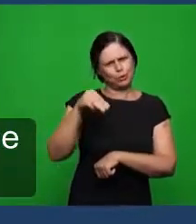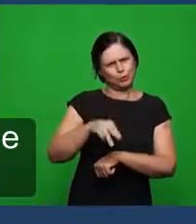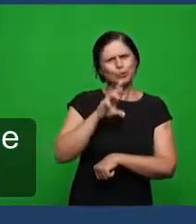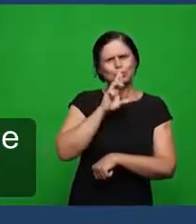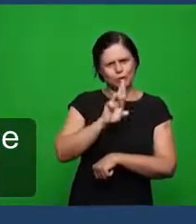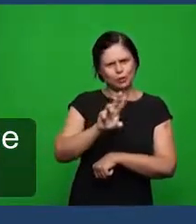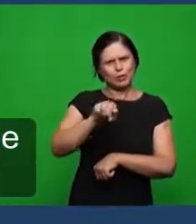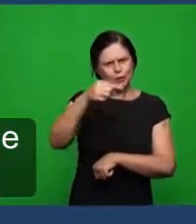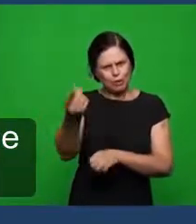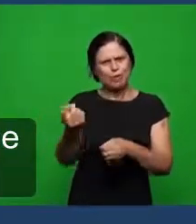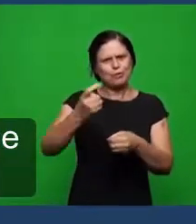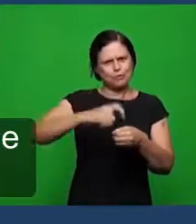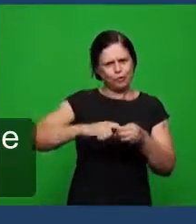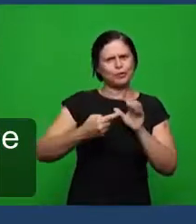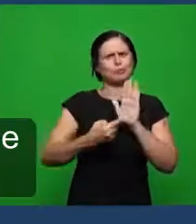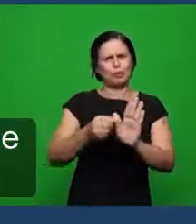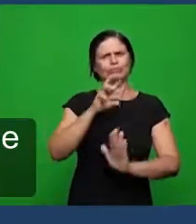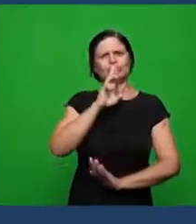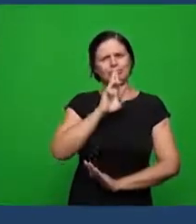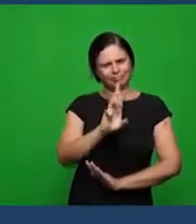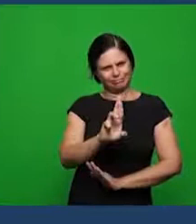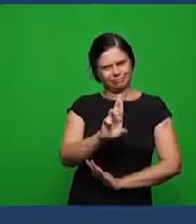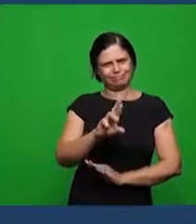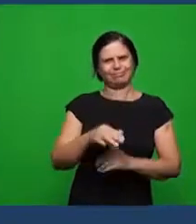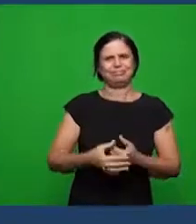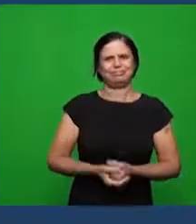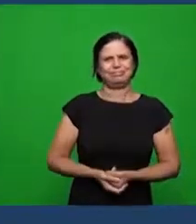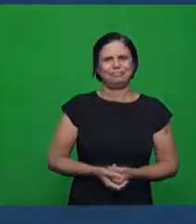e nós retornamos com a resposta